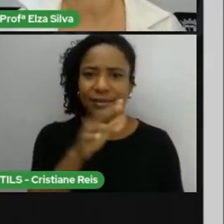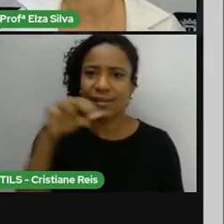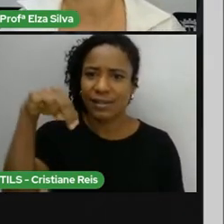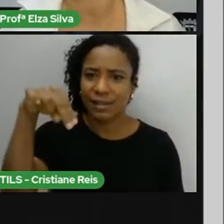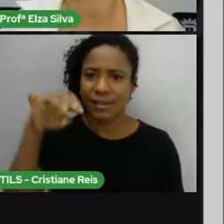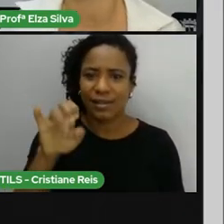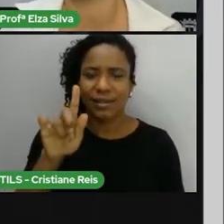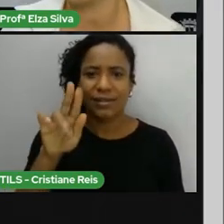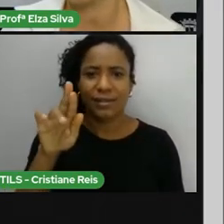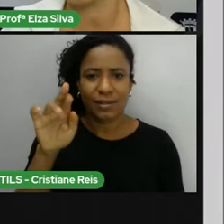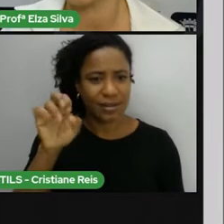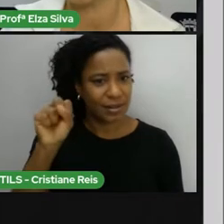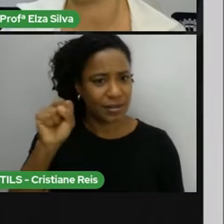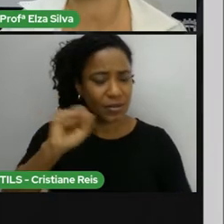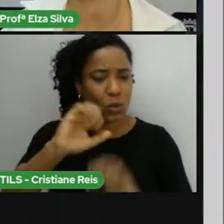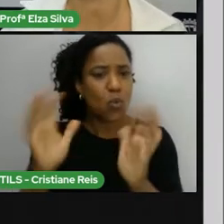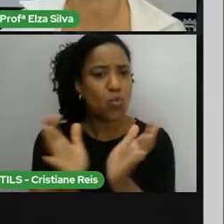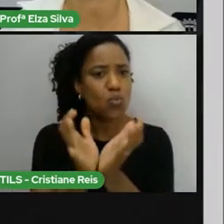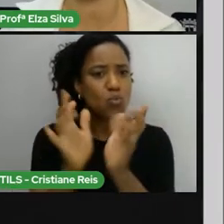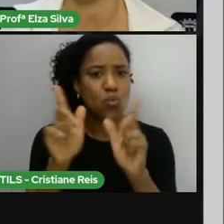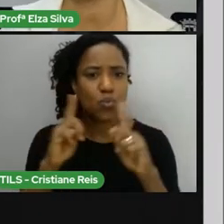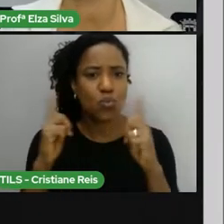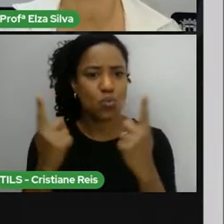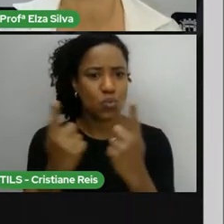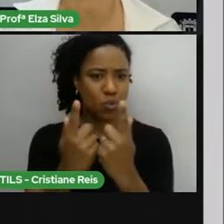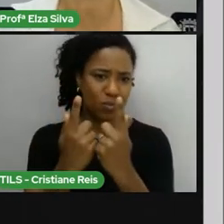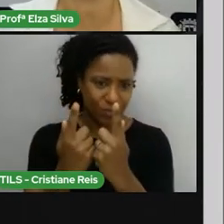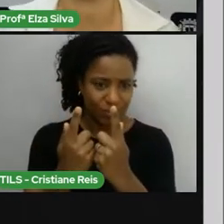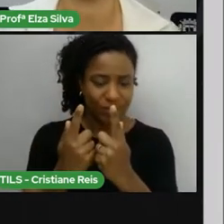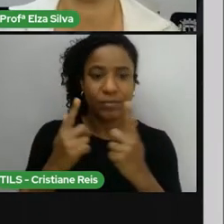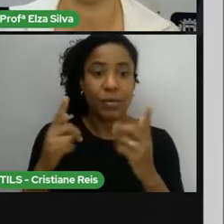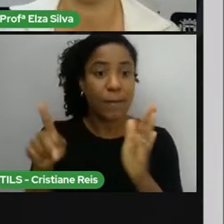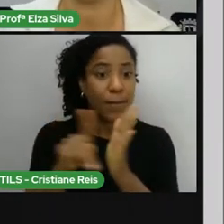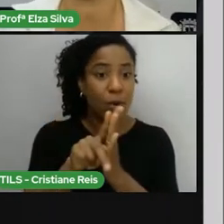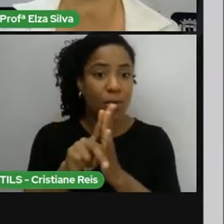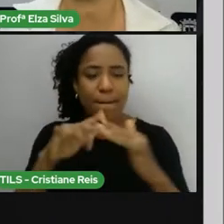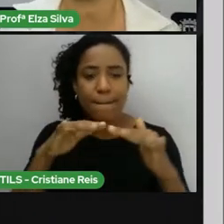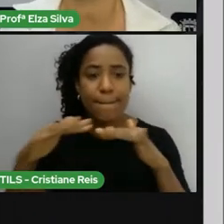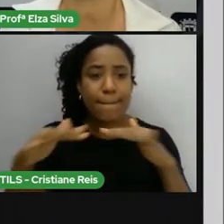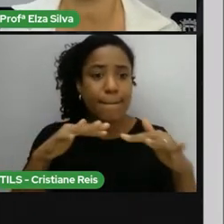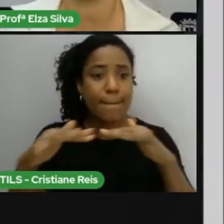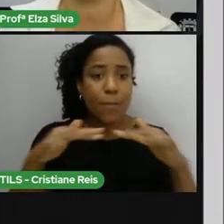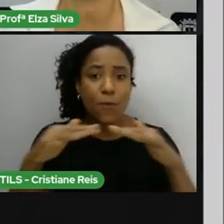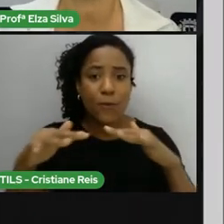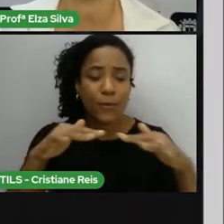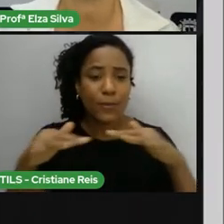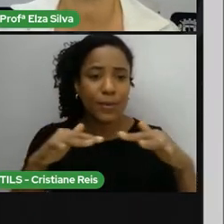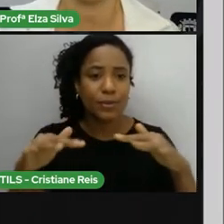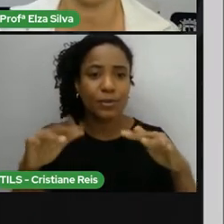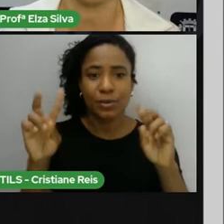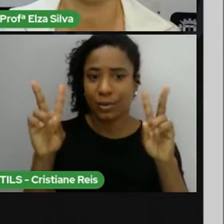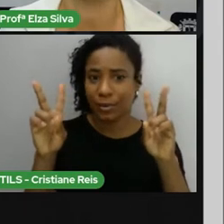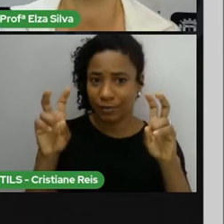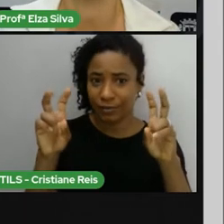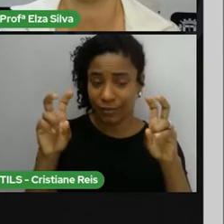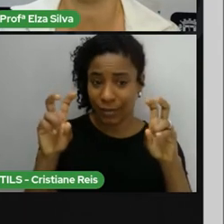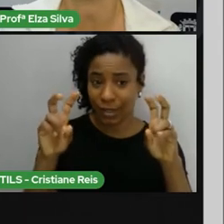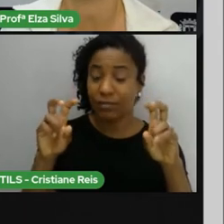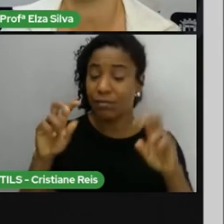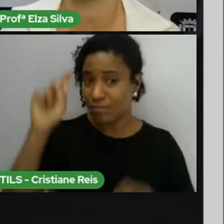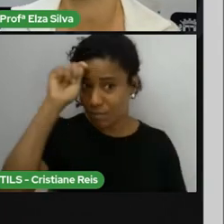trata-se de um dos grupos que fizeram parte dos movimentos que defendiam o lema Black Power,